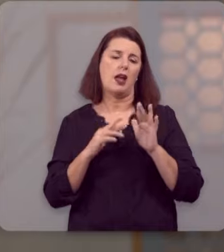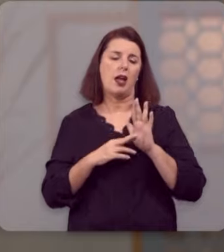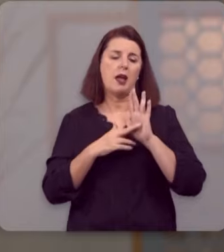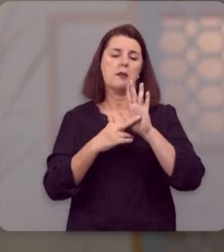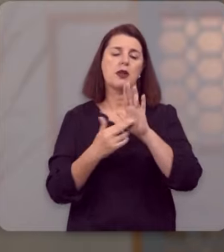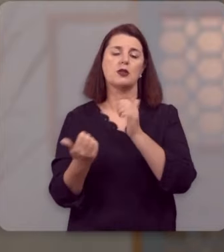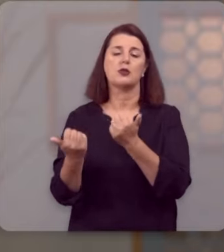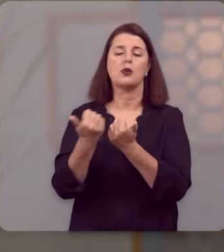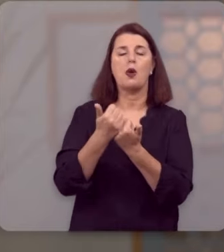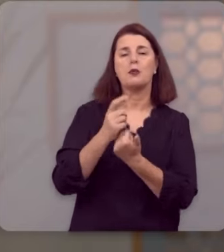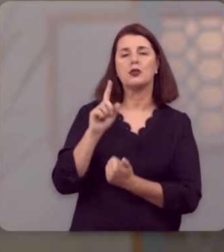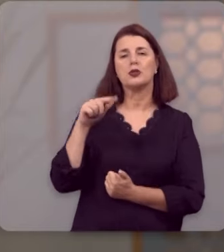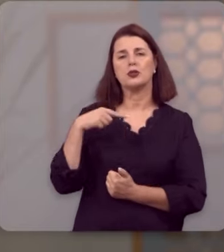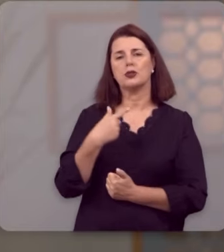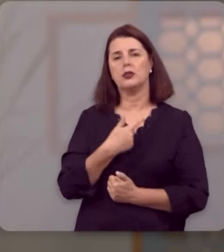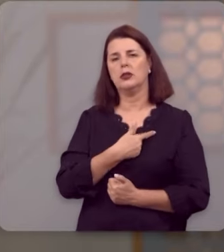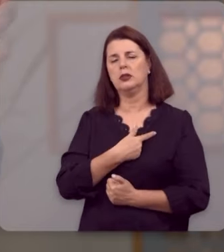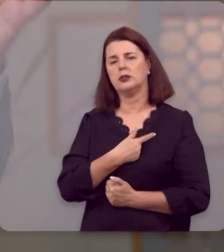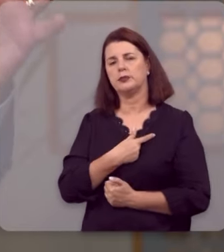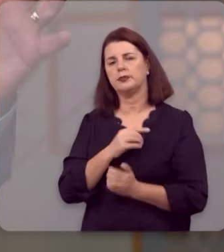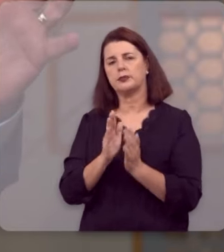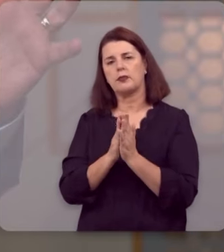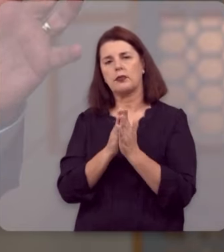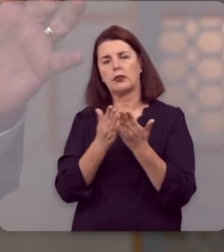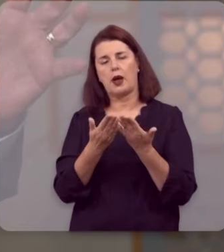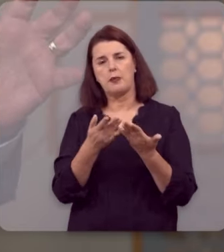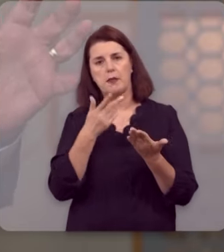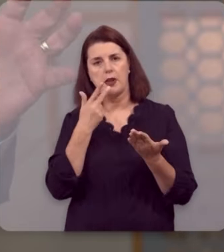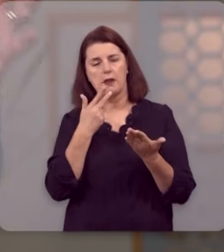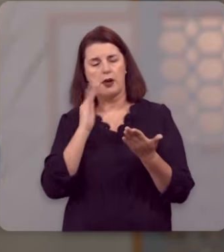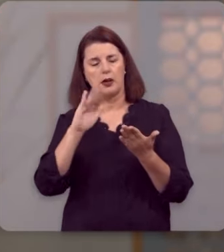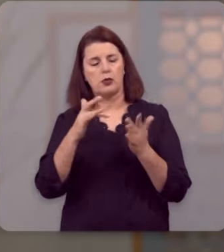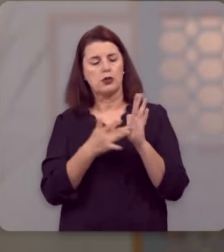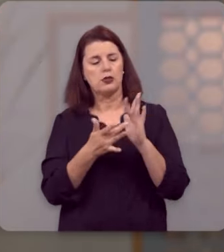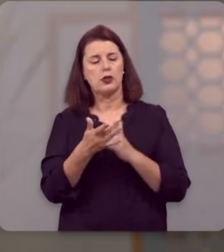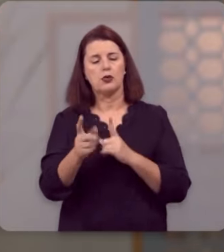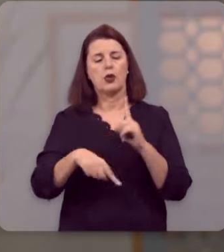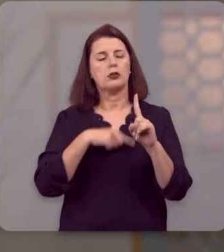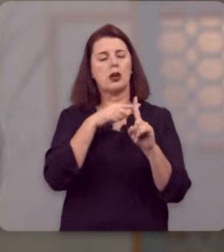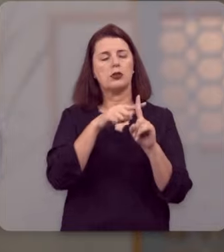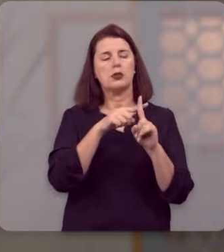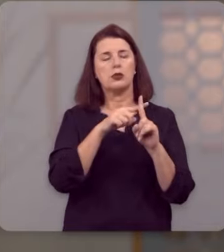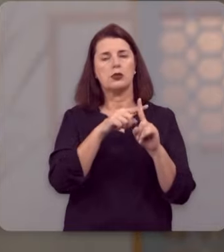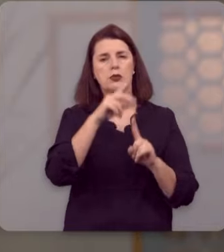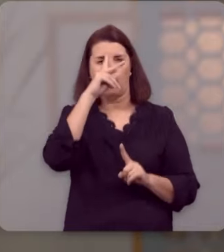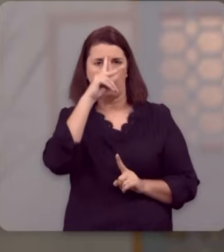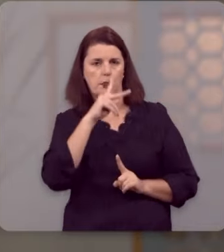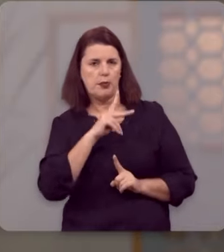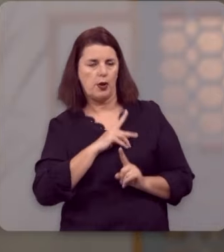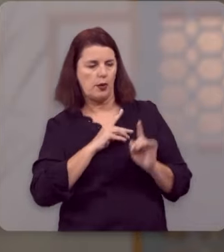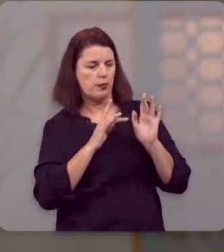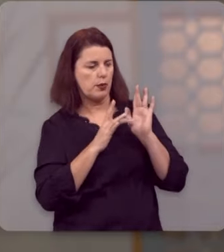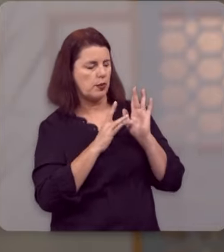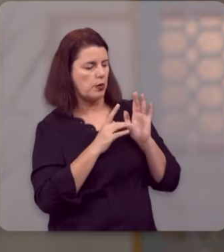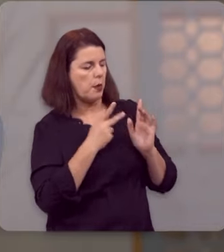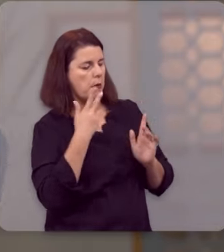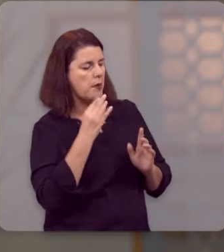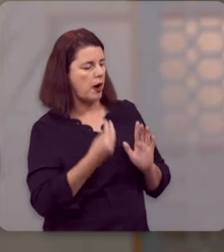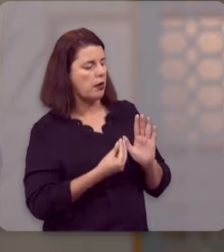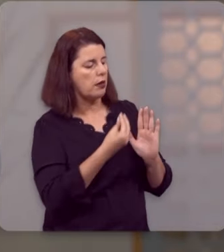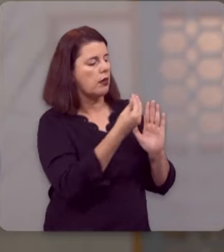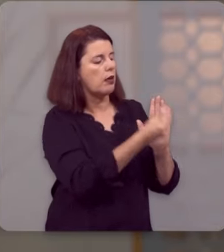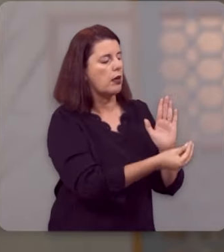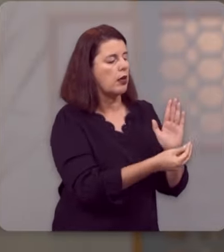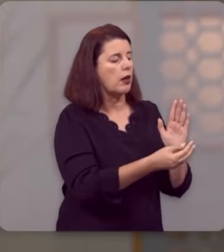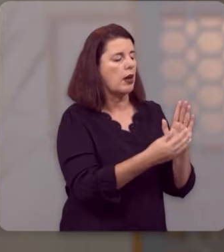representante, substituto. Diz a Bíblia que quando Jesus estava na cruz, o próprio Pai lançou sobre ele a iniquidade